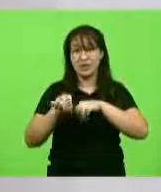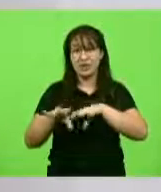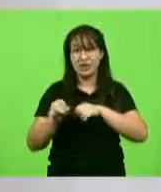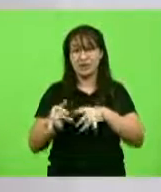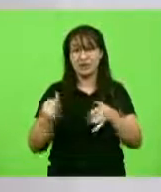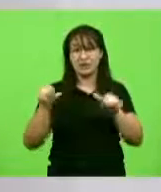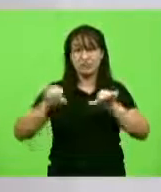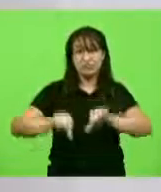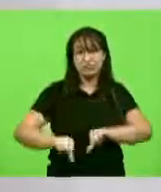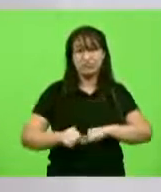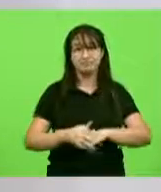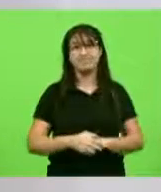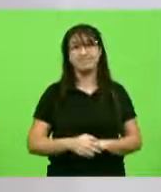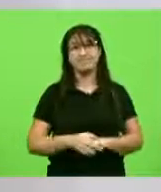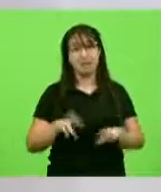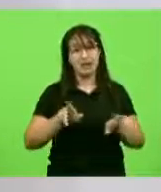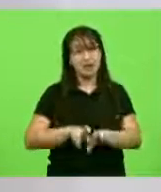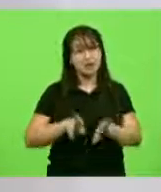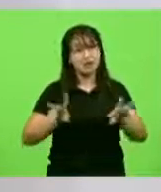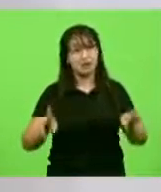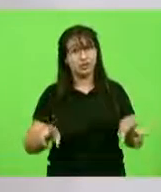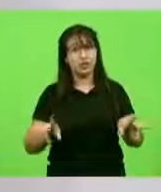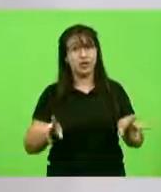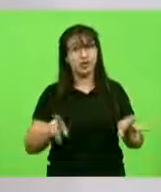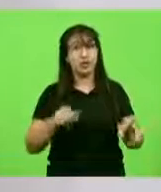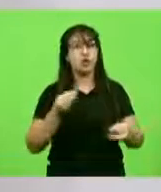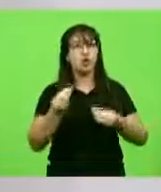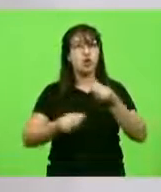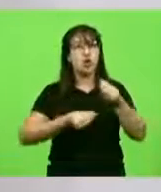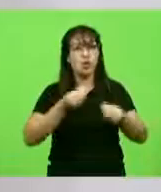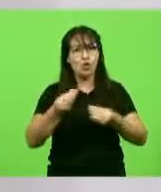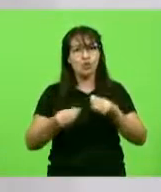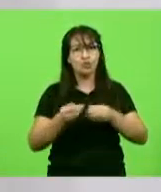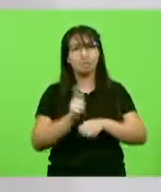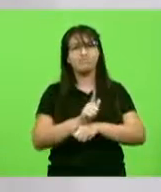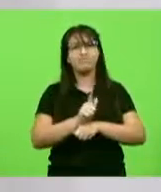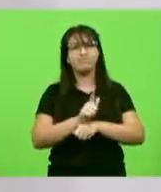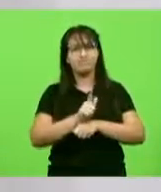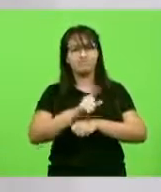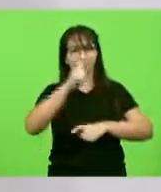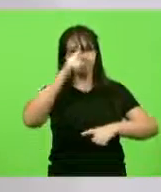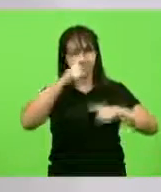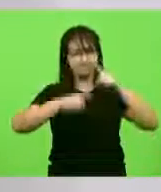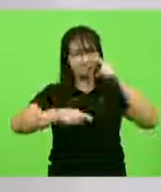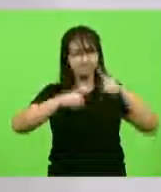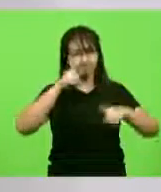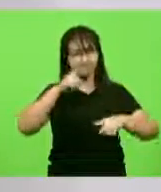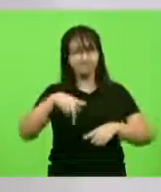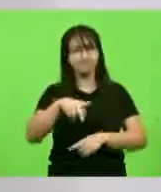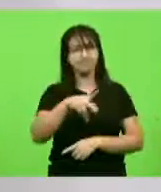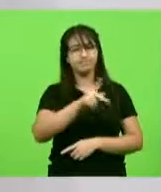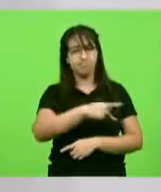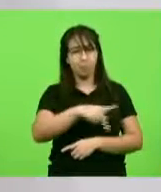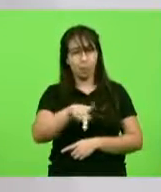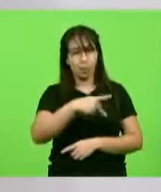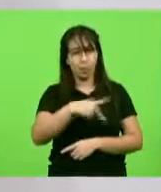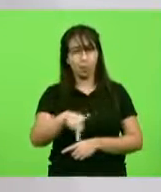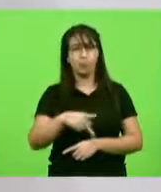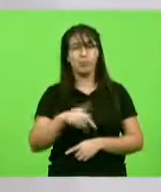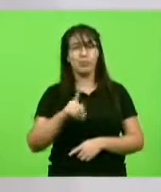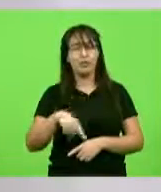E a diferença está na gestão pública. Isso é que faz a diferença.